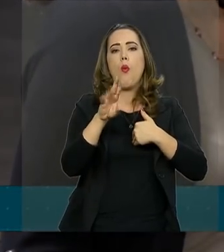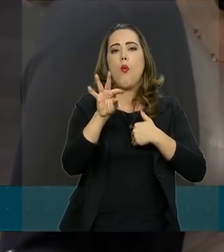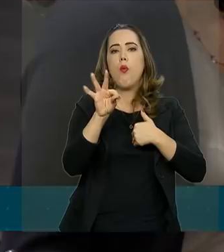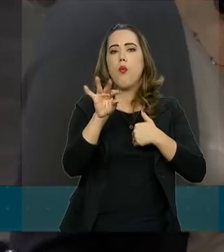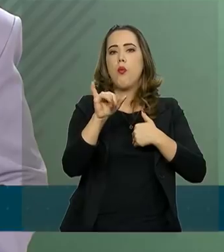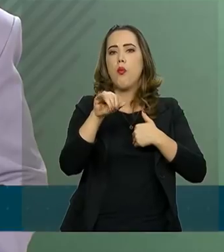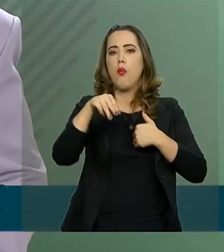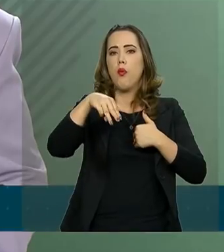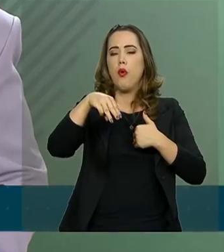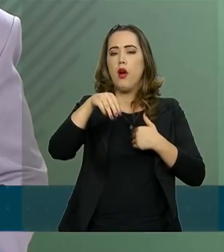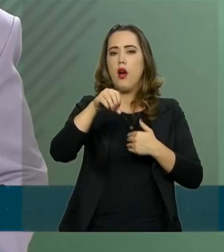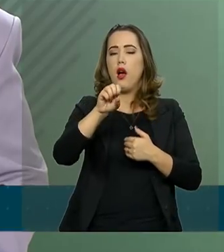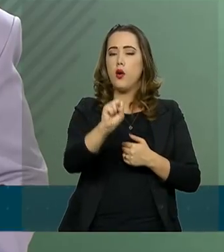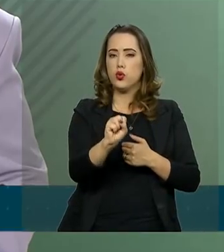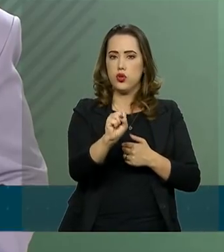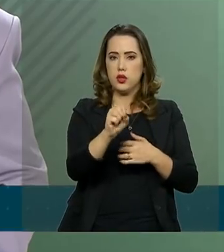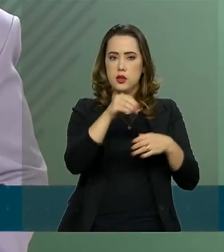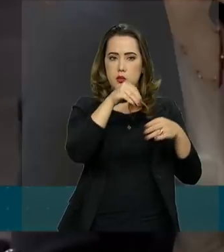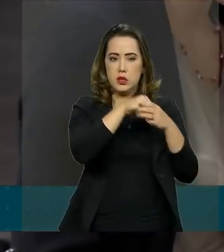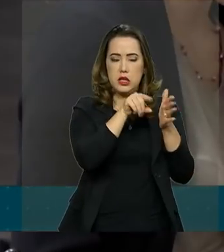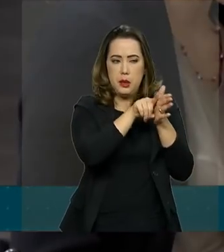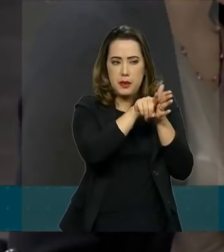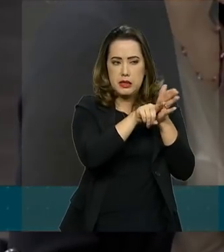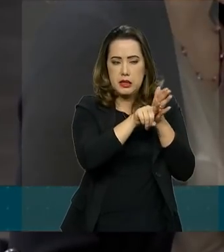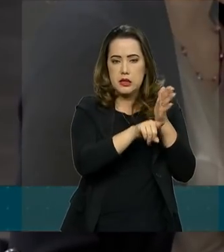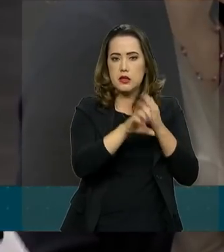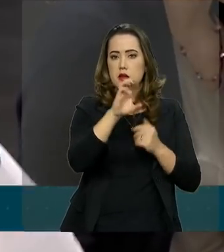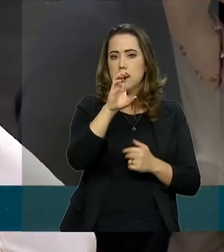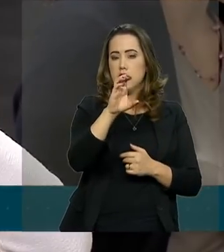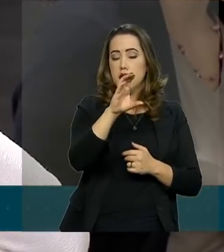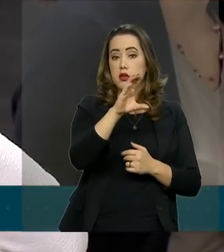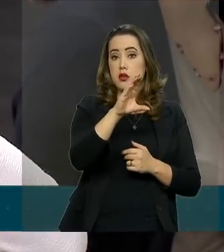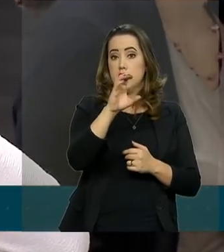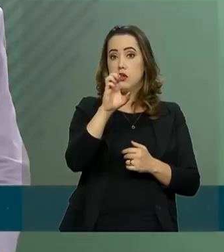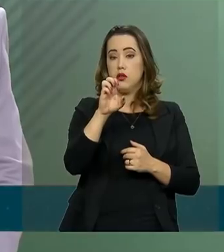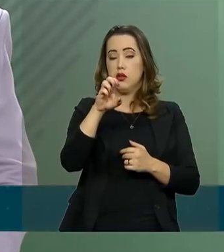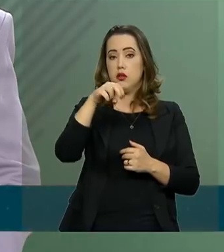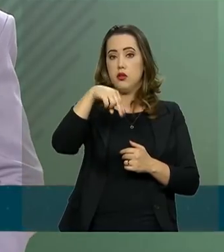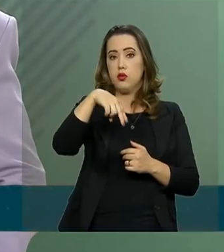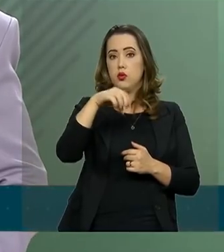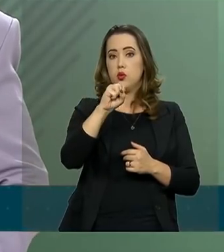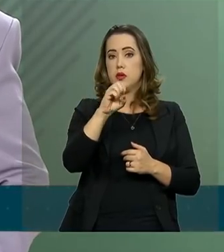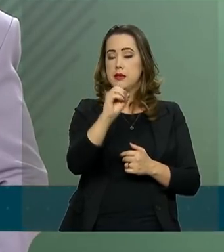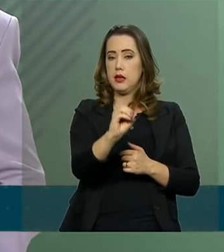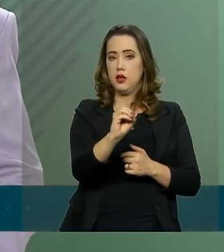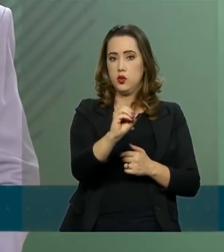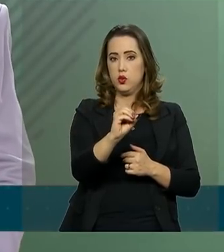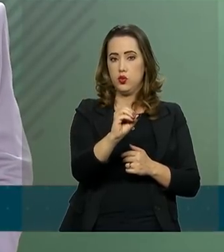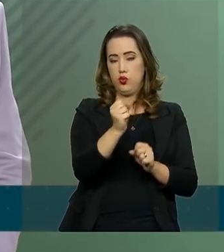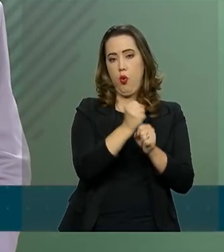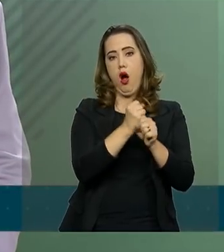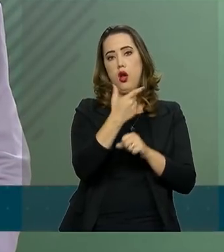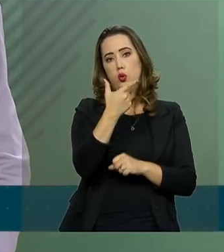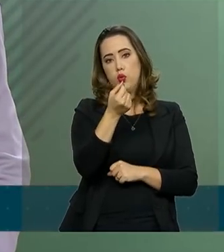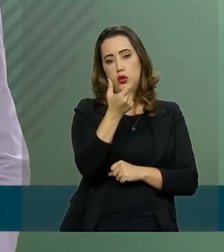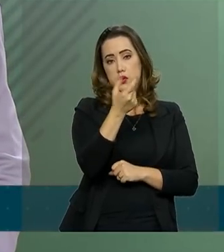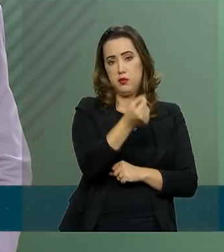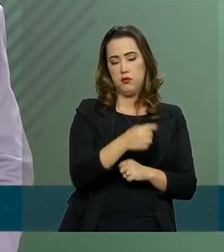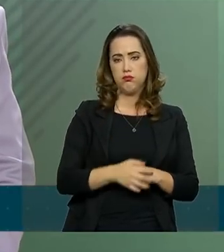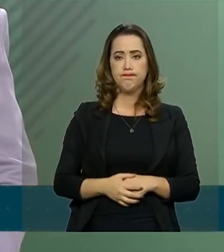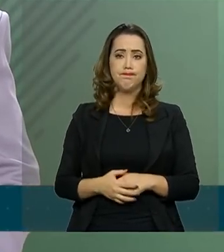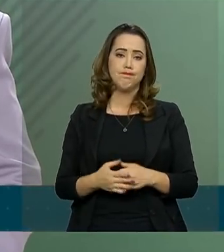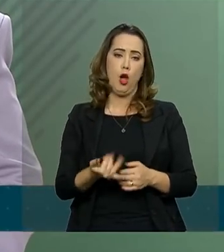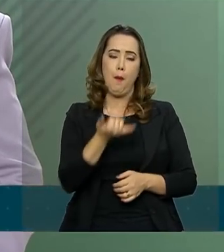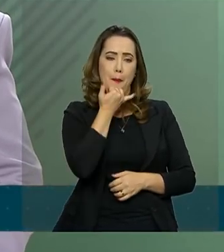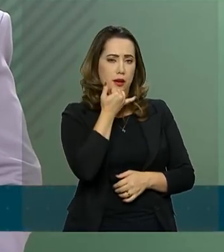Você falou que incluiu o quê? Os autistas no censo 2020. Desculpe, eu desconhecia essa informação, até